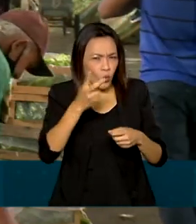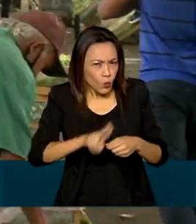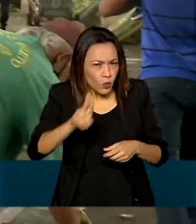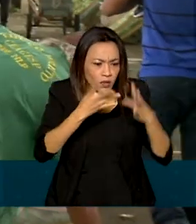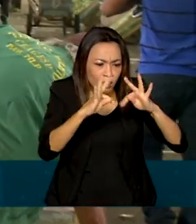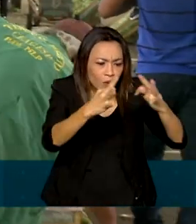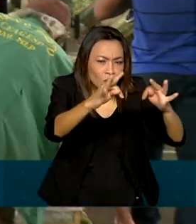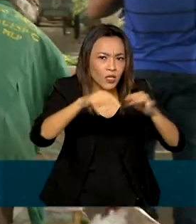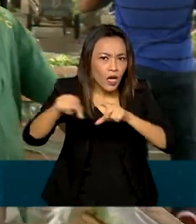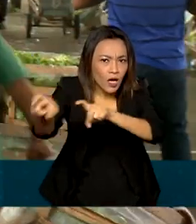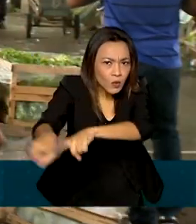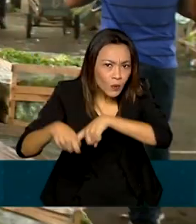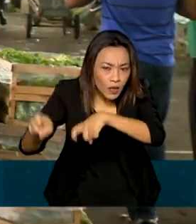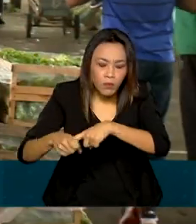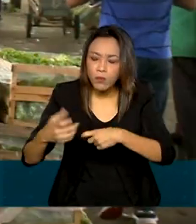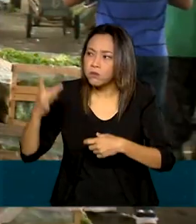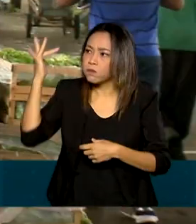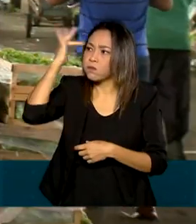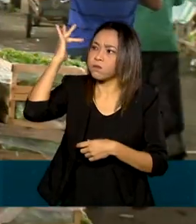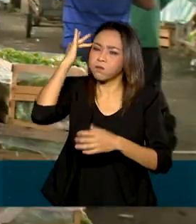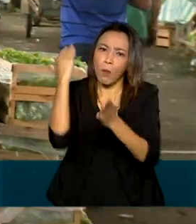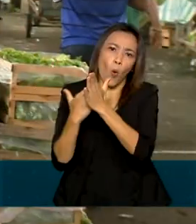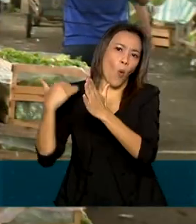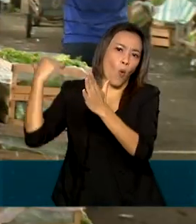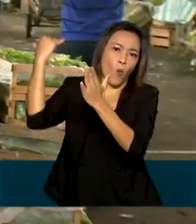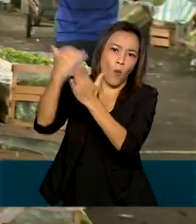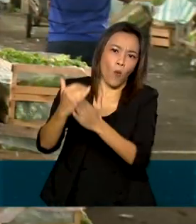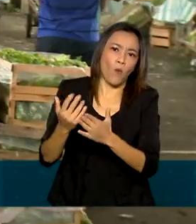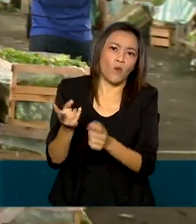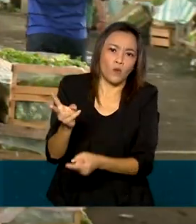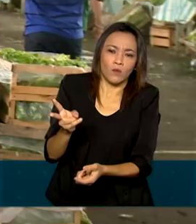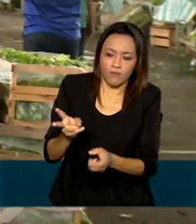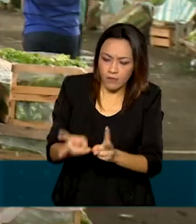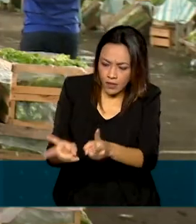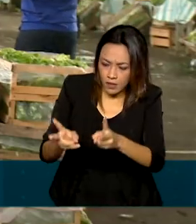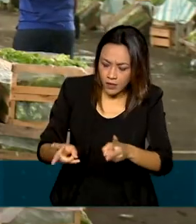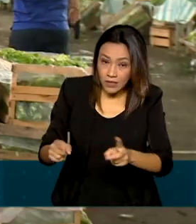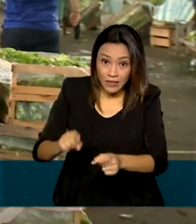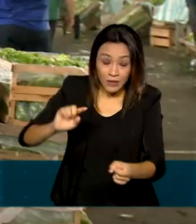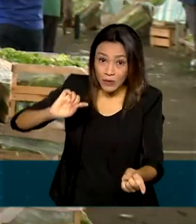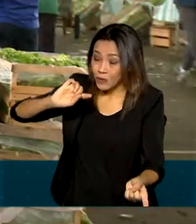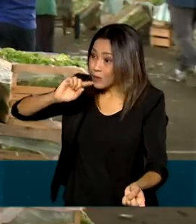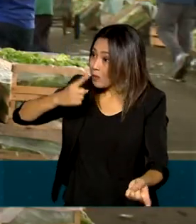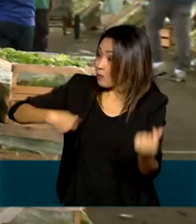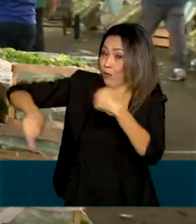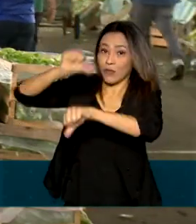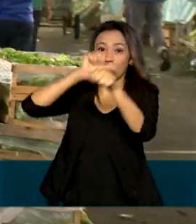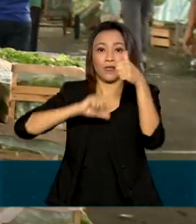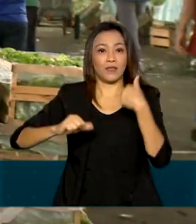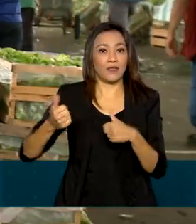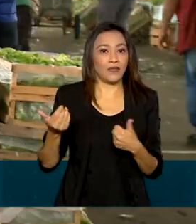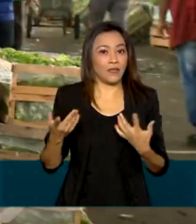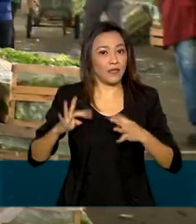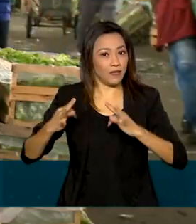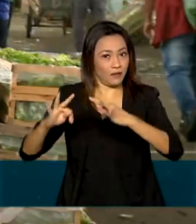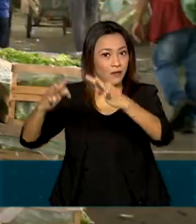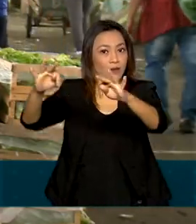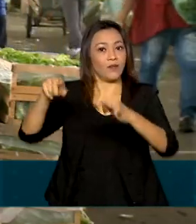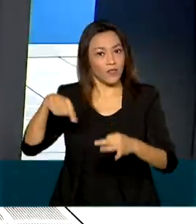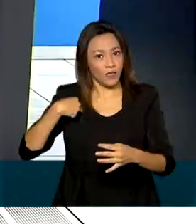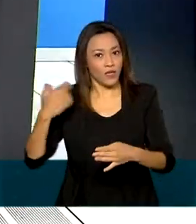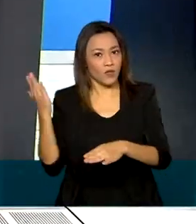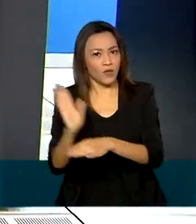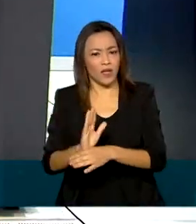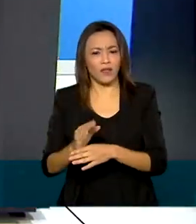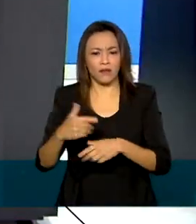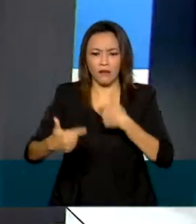ainda maior, sem precisar ampliar as áreas já cultivadas. Uma revolução digital que tem transformado uma atividade milenar.